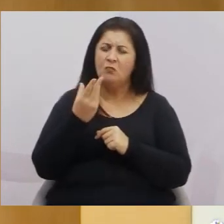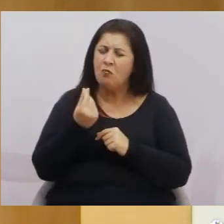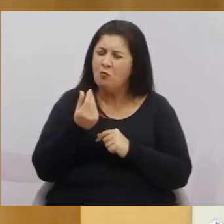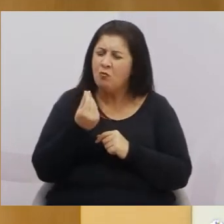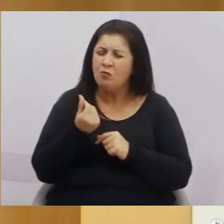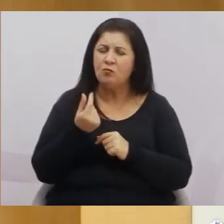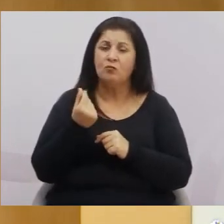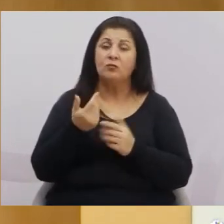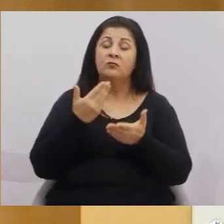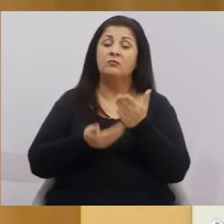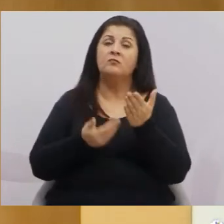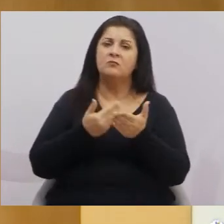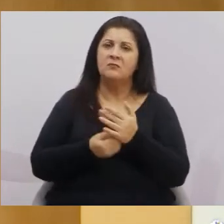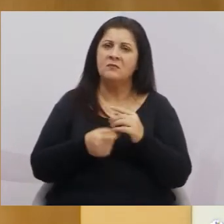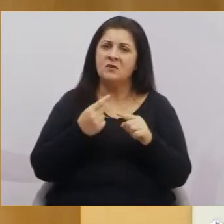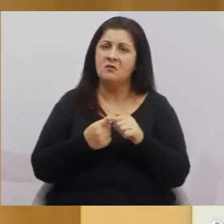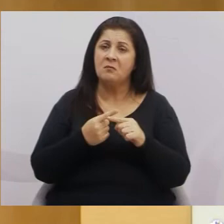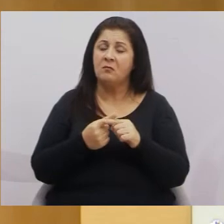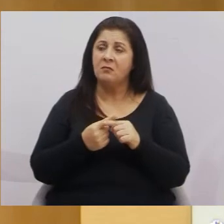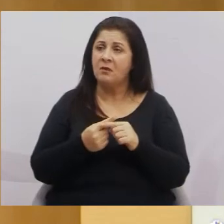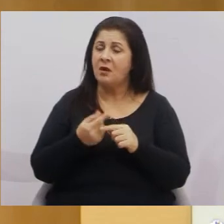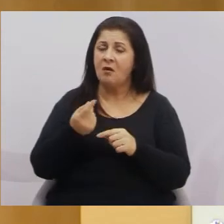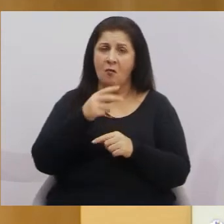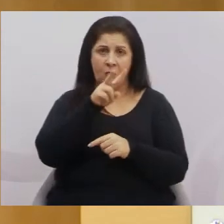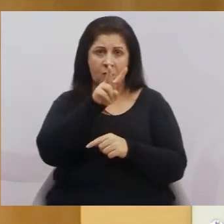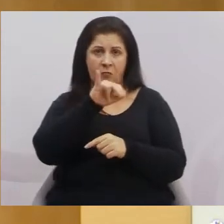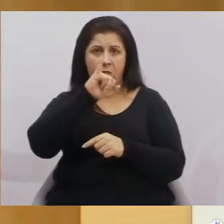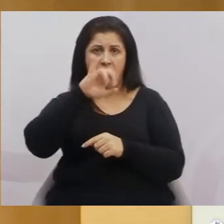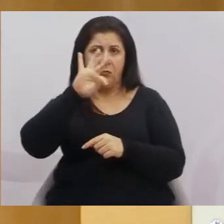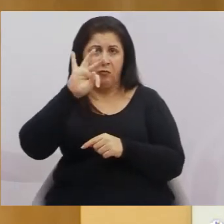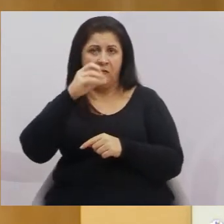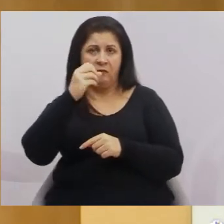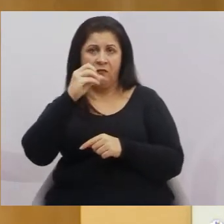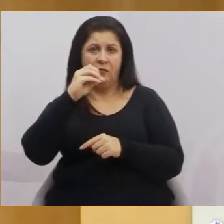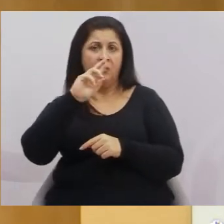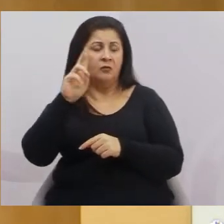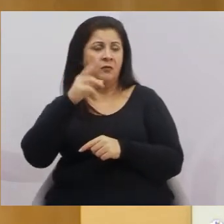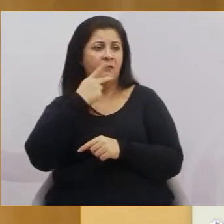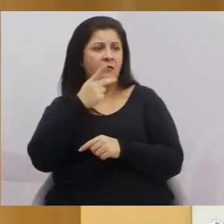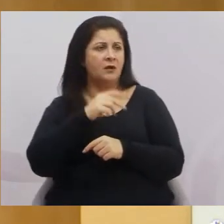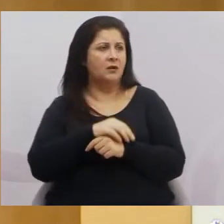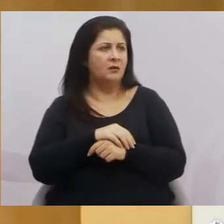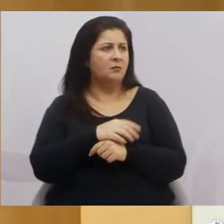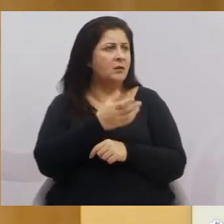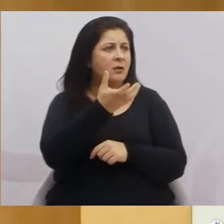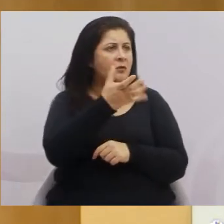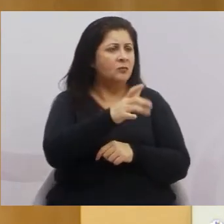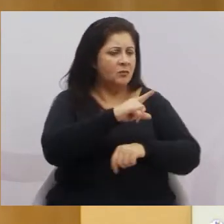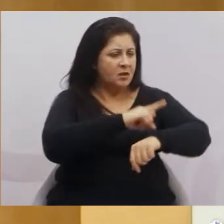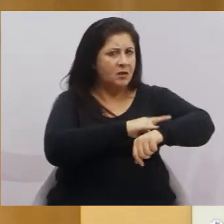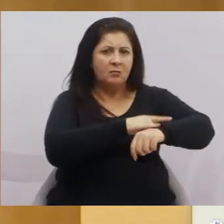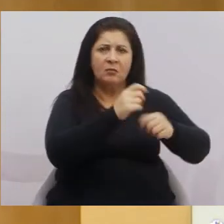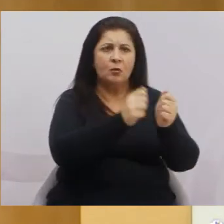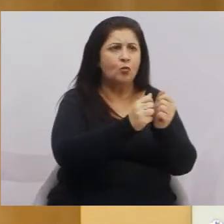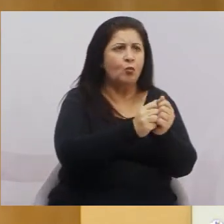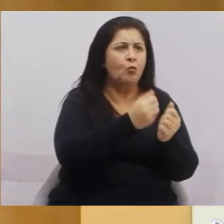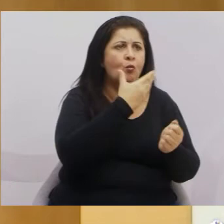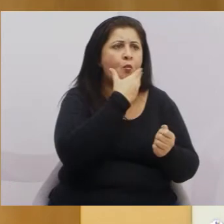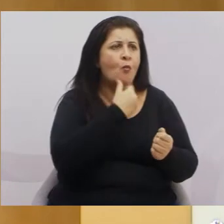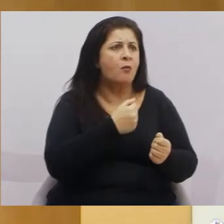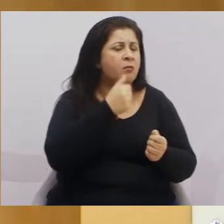eles perderam, por causa de um simples comentário que eles colocaram, você, mulher, dividiria o seu, o banheiro?